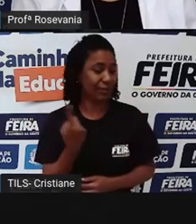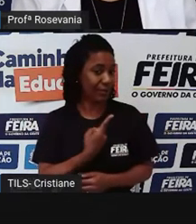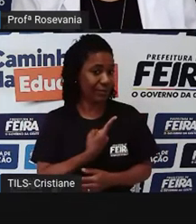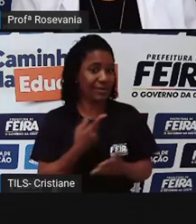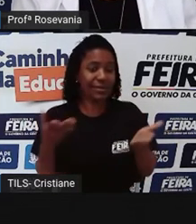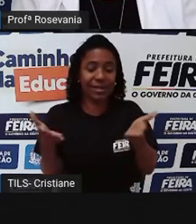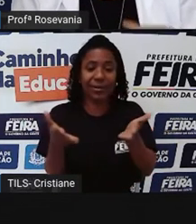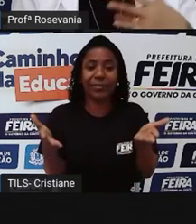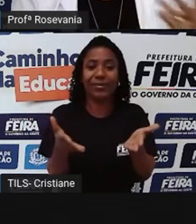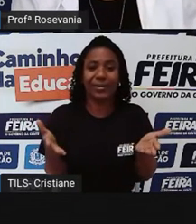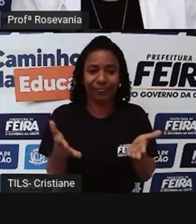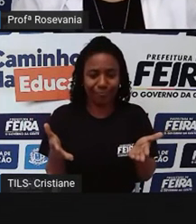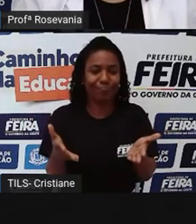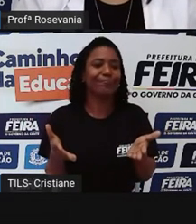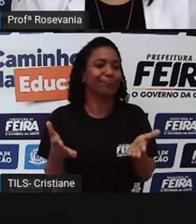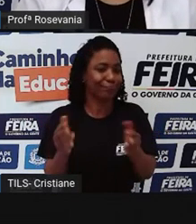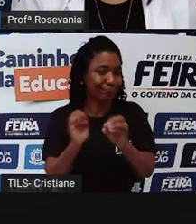momento